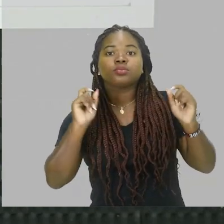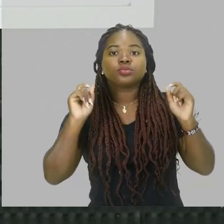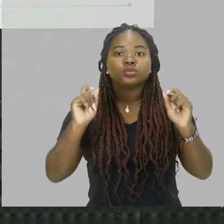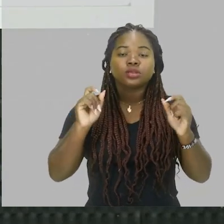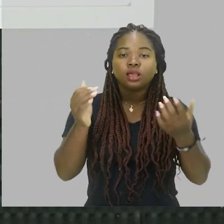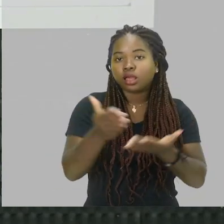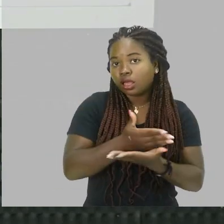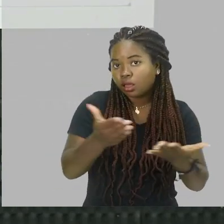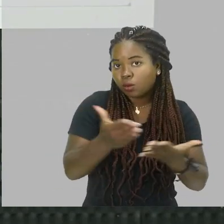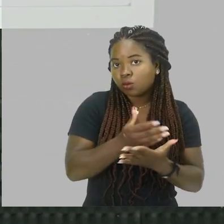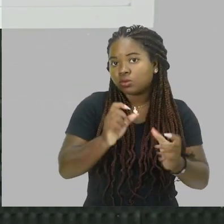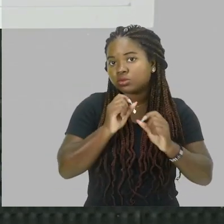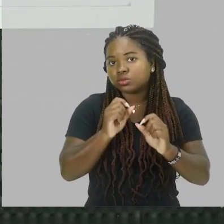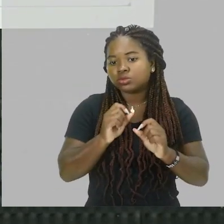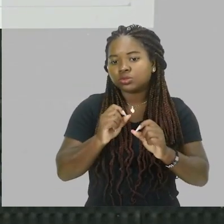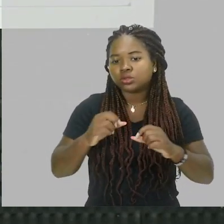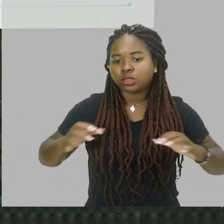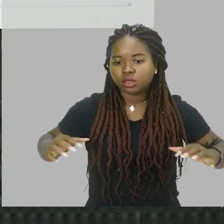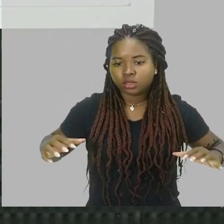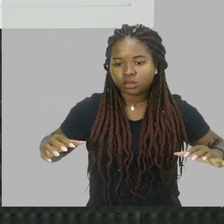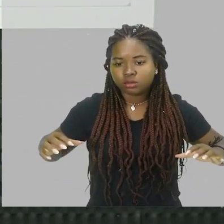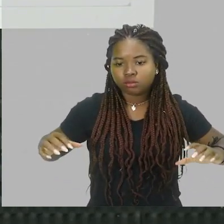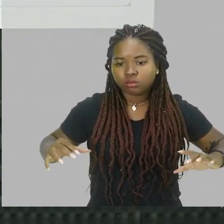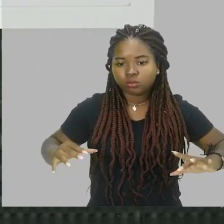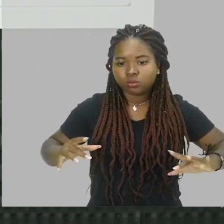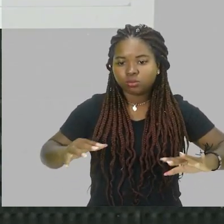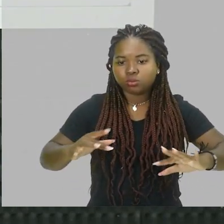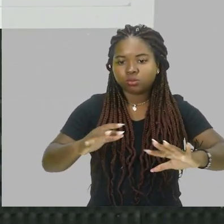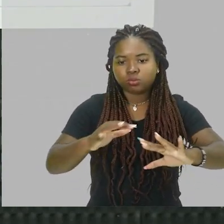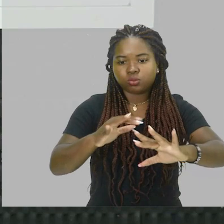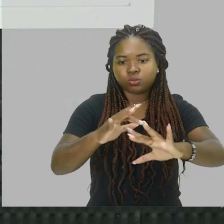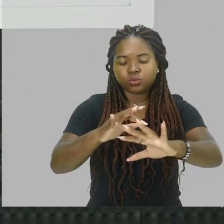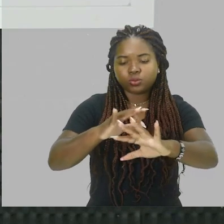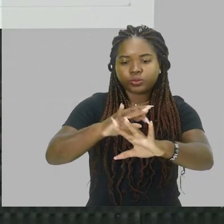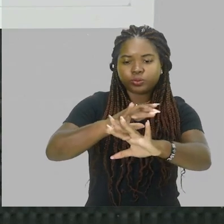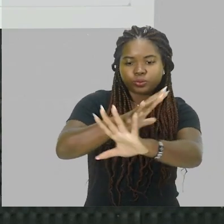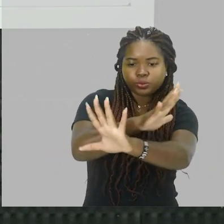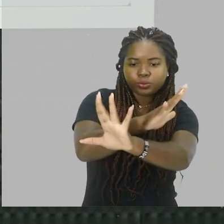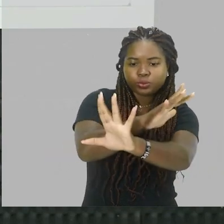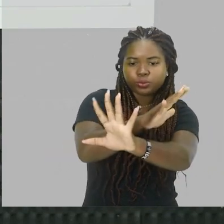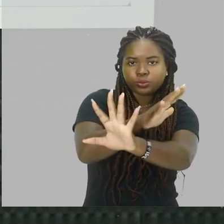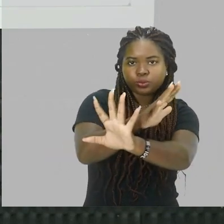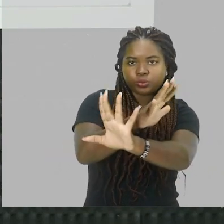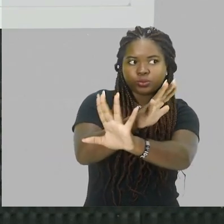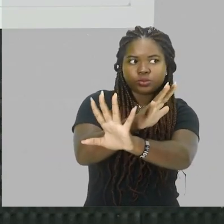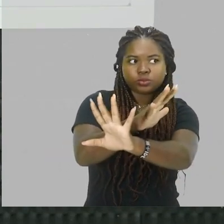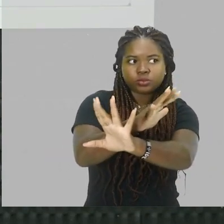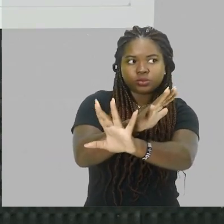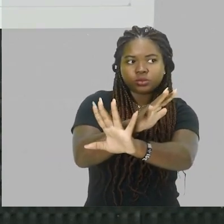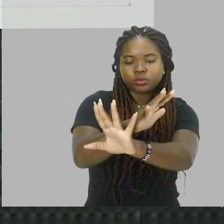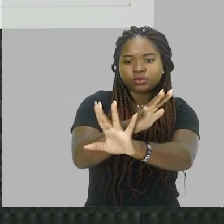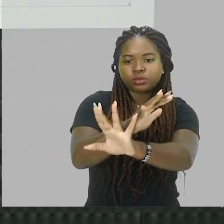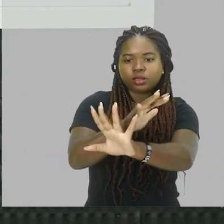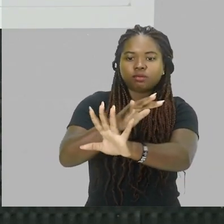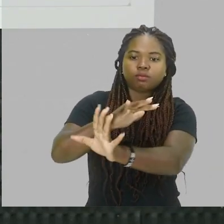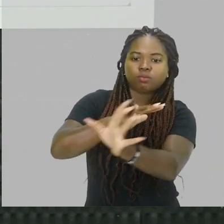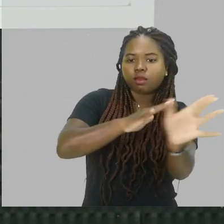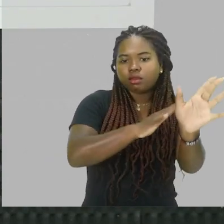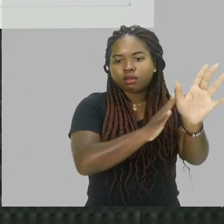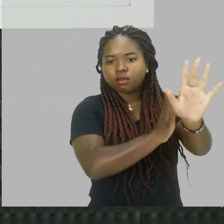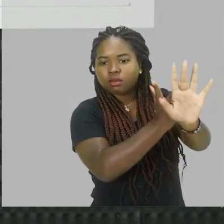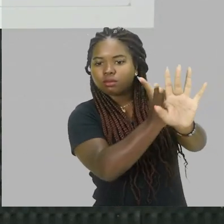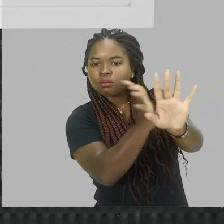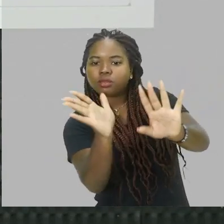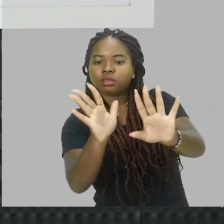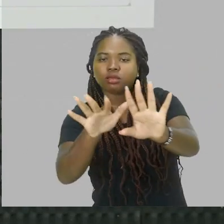alguns desvios de feixes, né, tanto para um lado, quanto para o outro, quanto para cima.